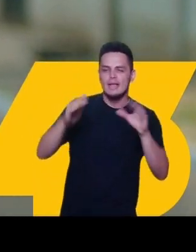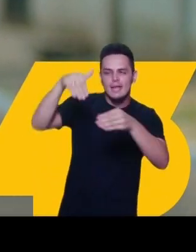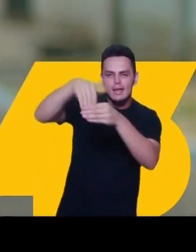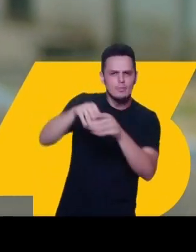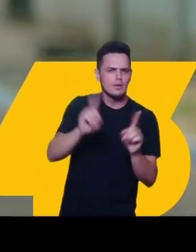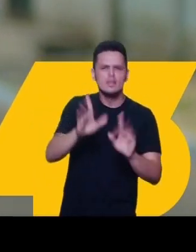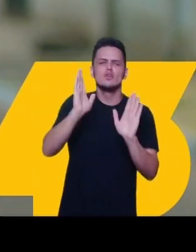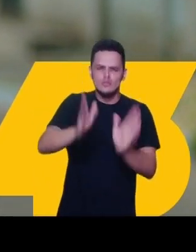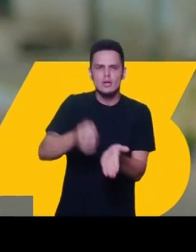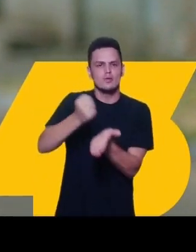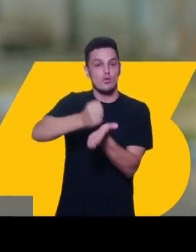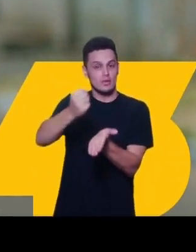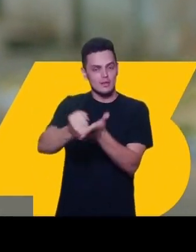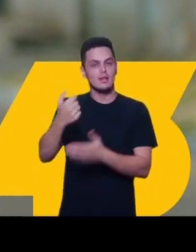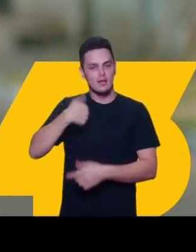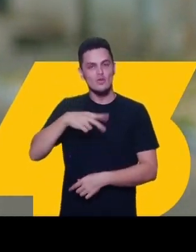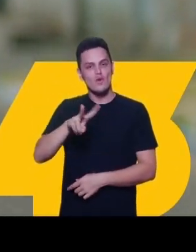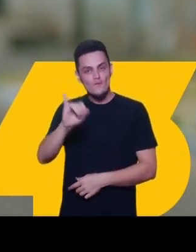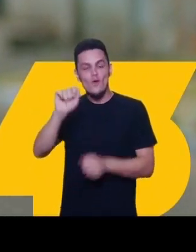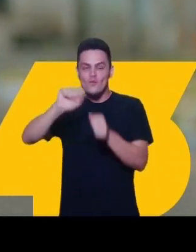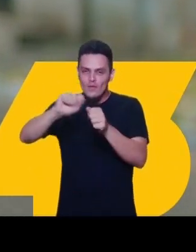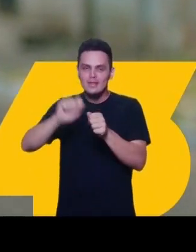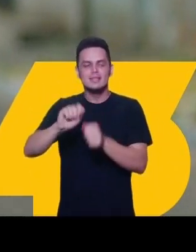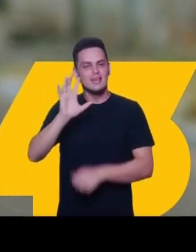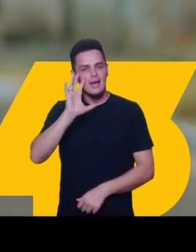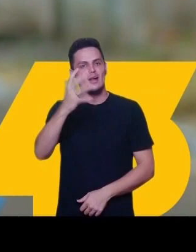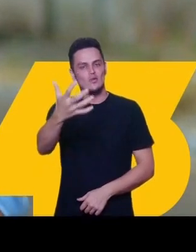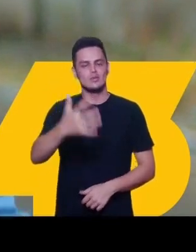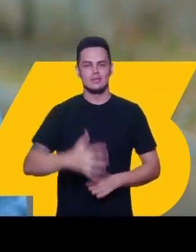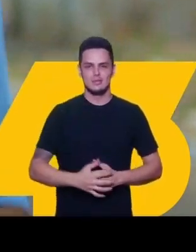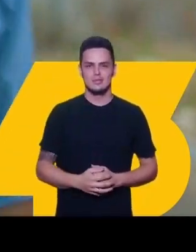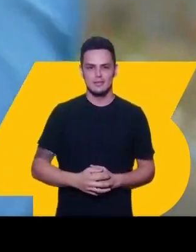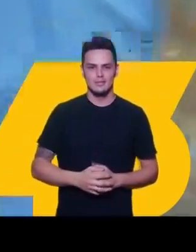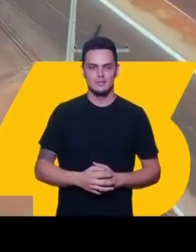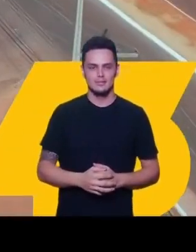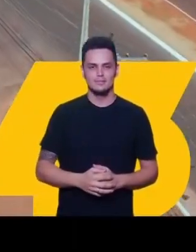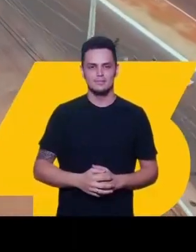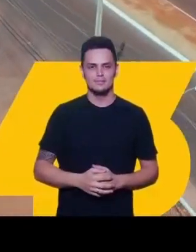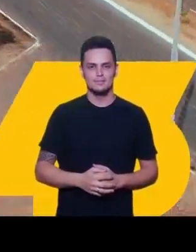campanha. Já está contratado e eu vou fazer acontecer.